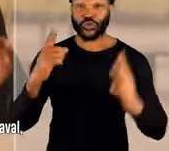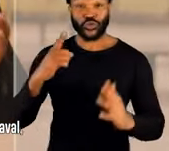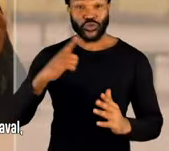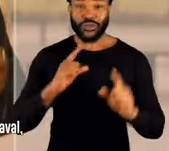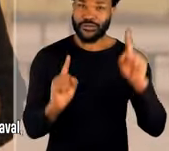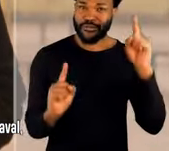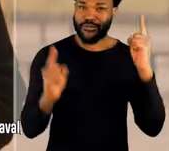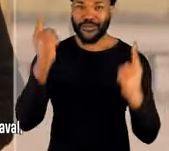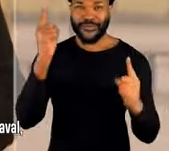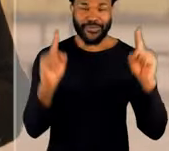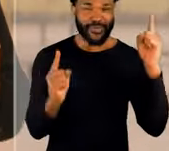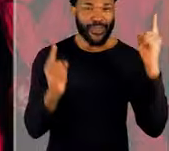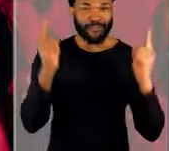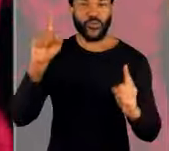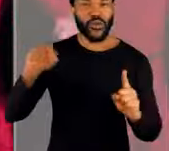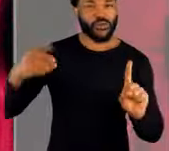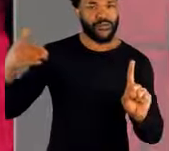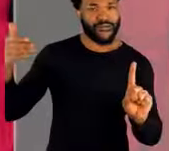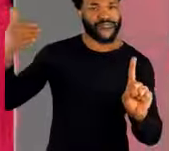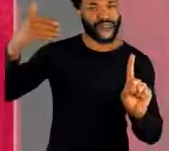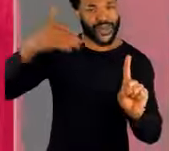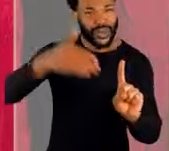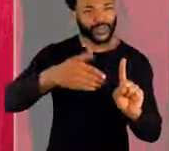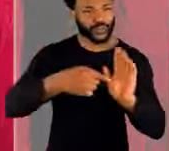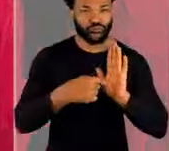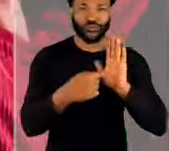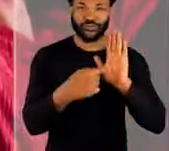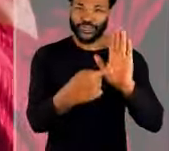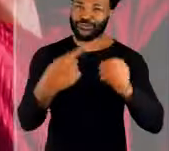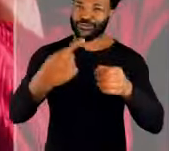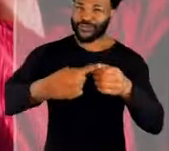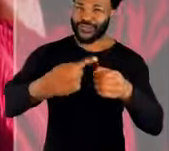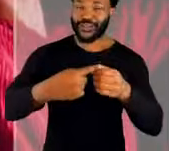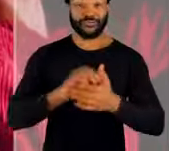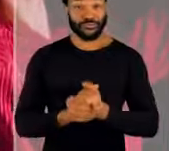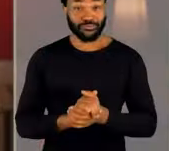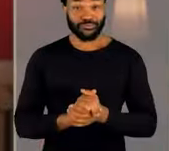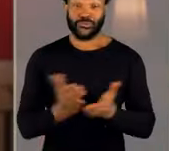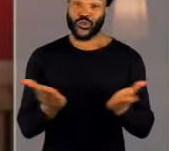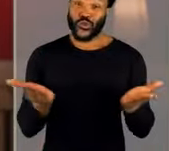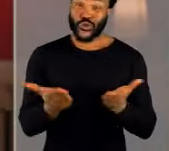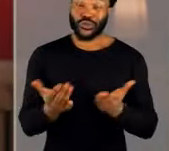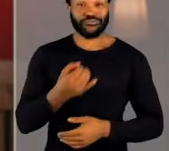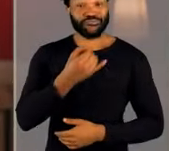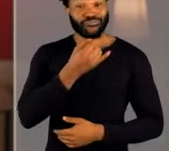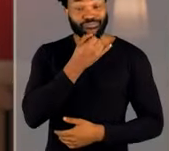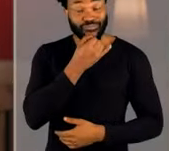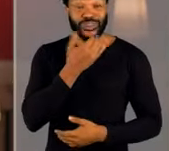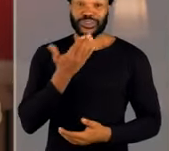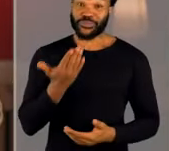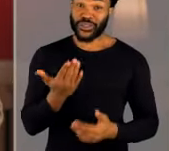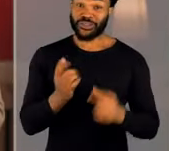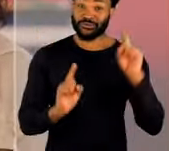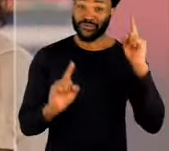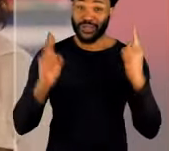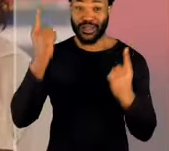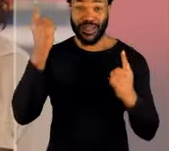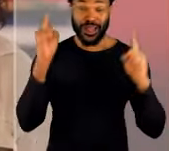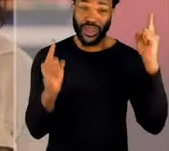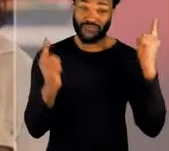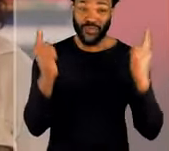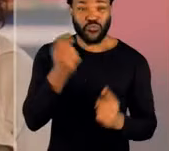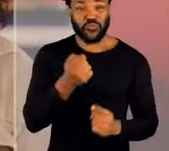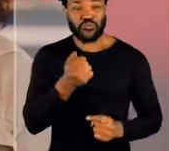tínhamos um carnaval, que era uma referência projetando nossa cidade. Hoje, infelizmente, o